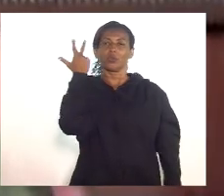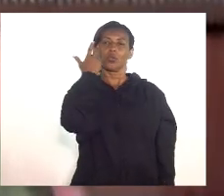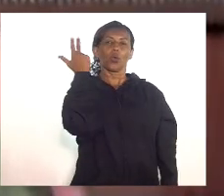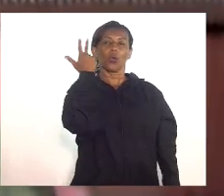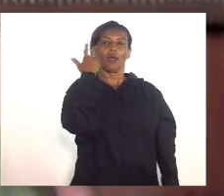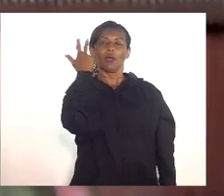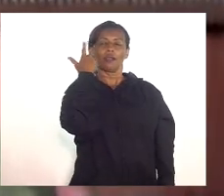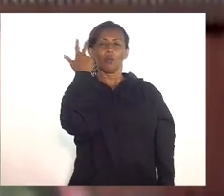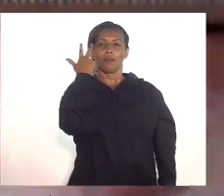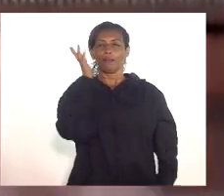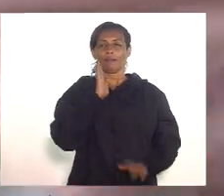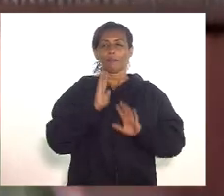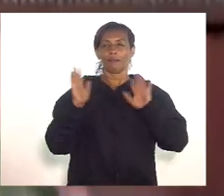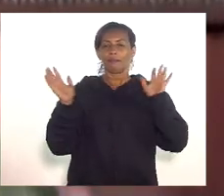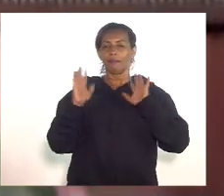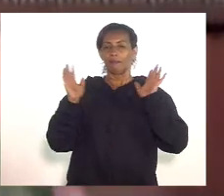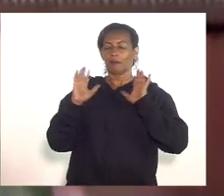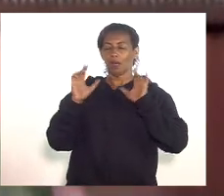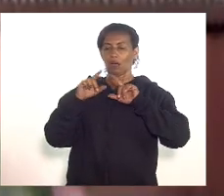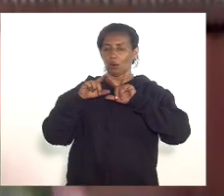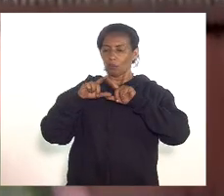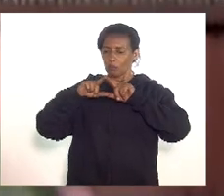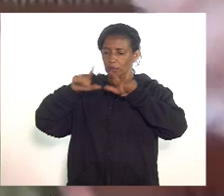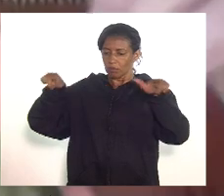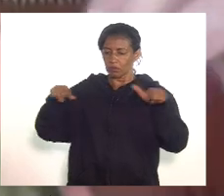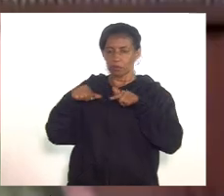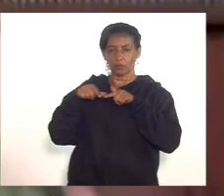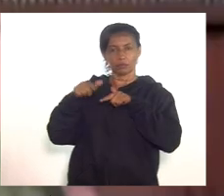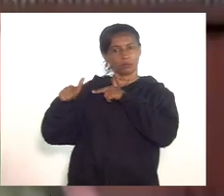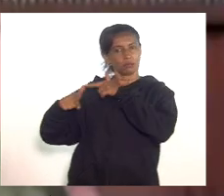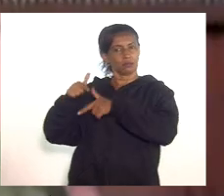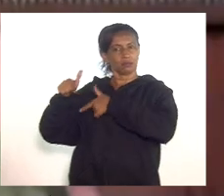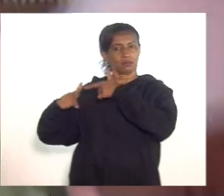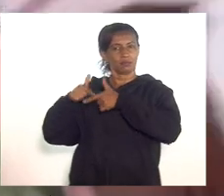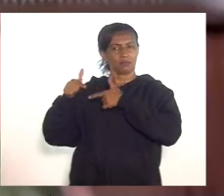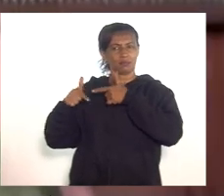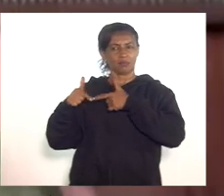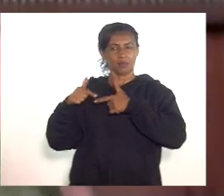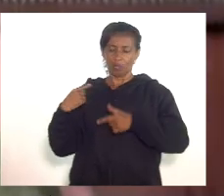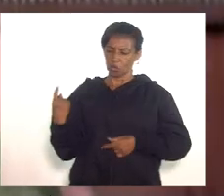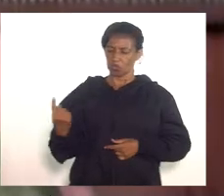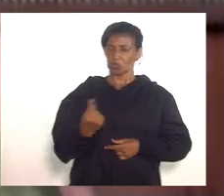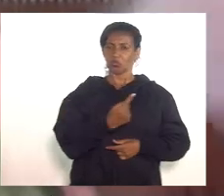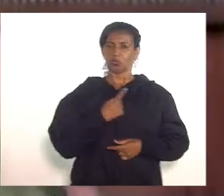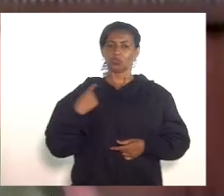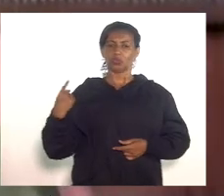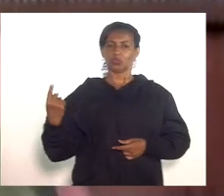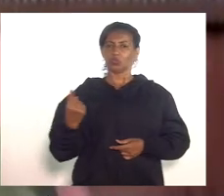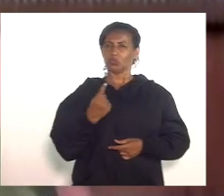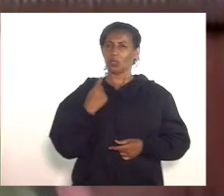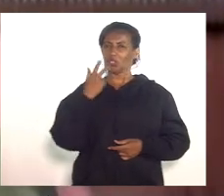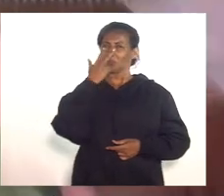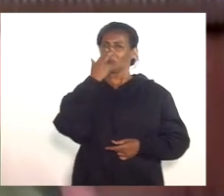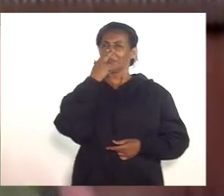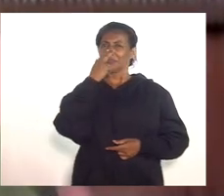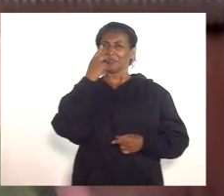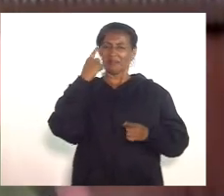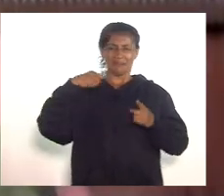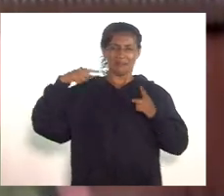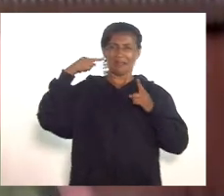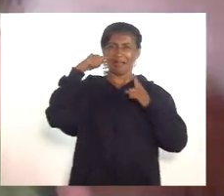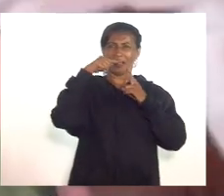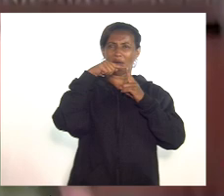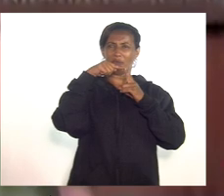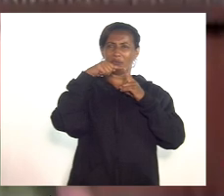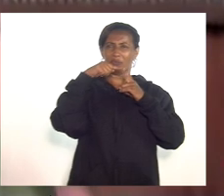muito naturalizado pelo seu campo de atuação que nós somos alvos e vítimas